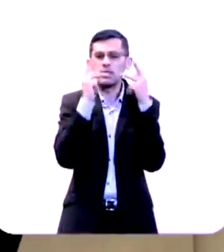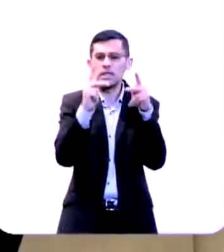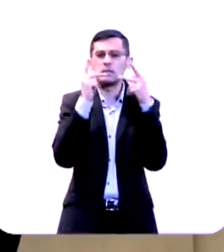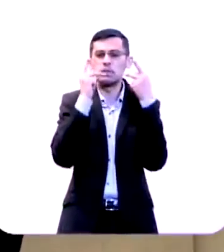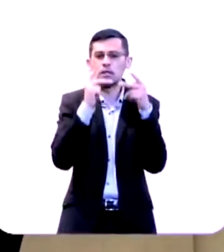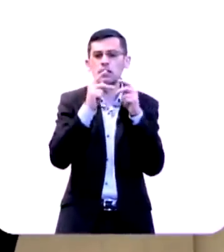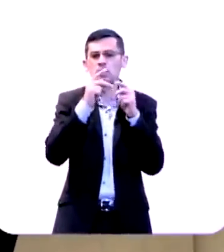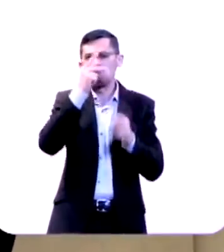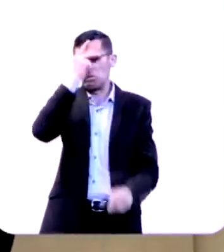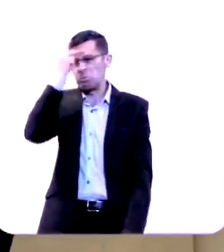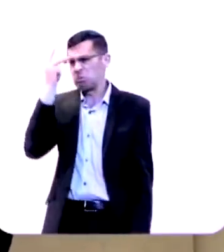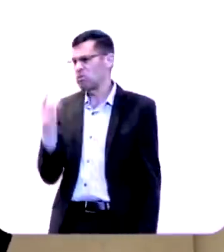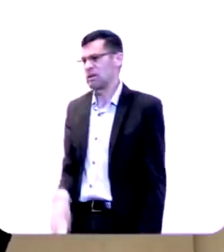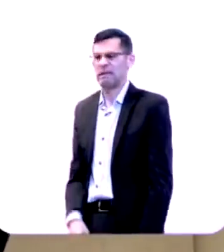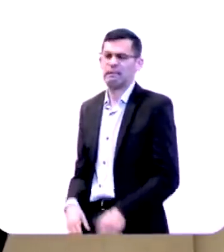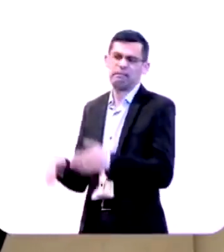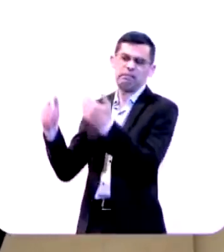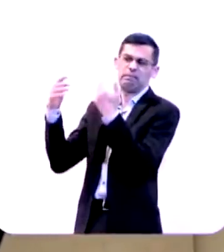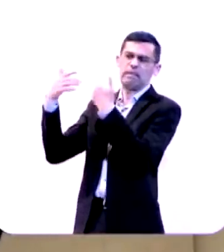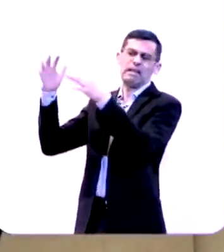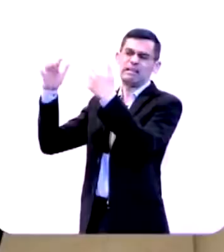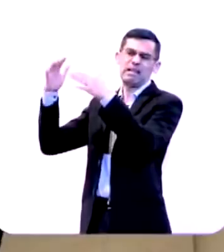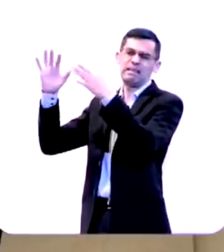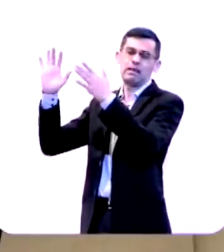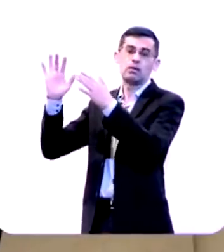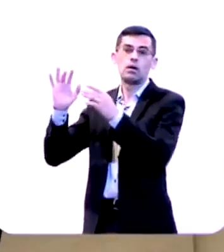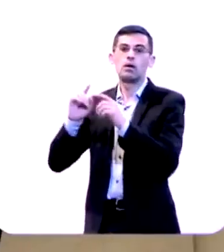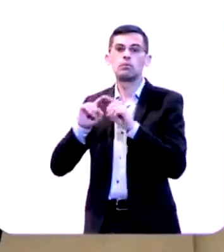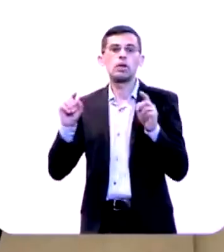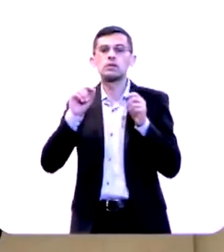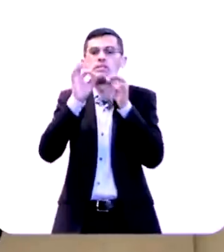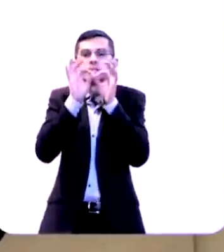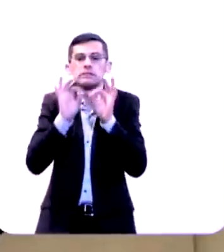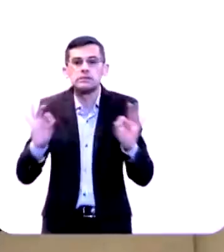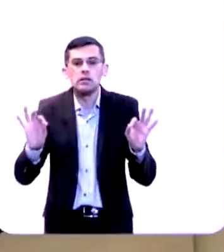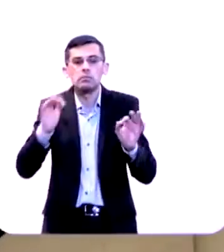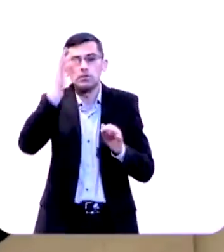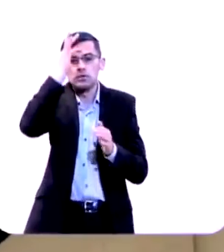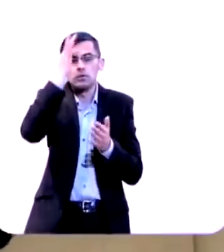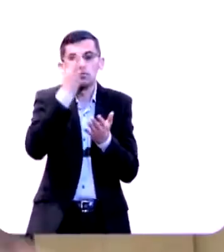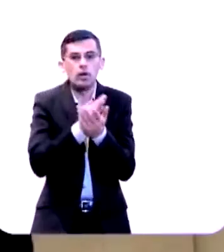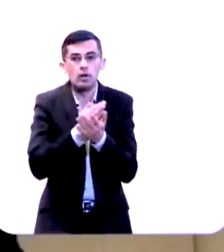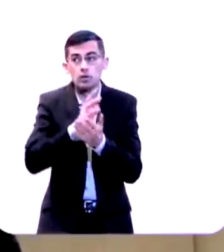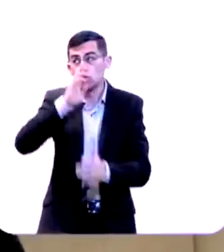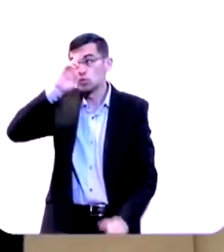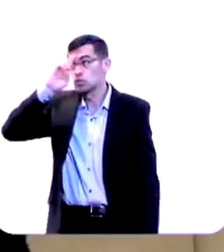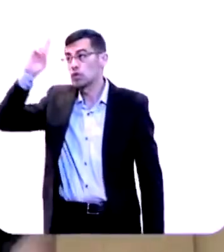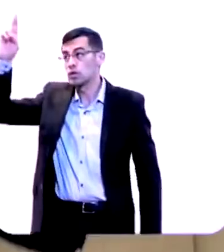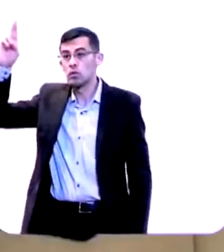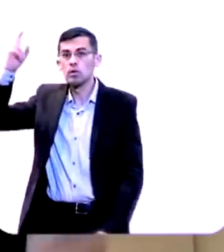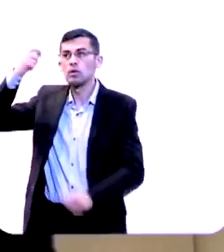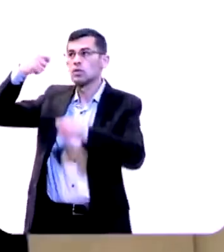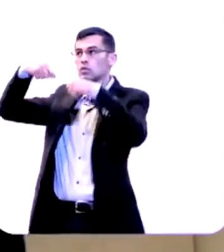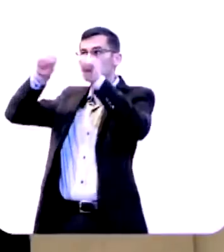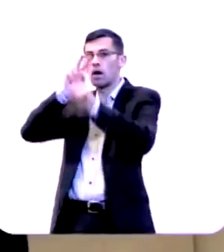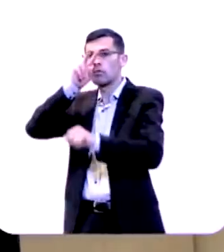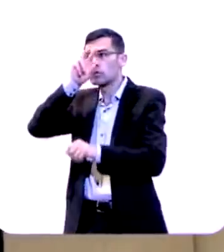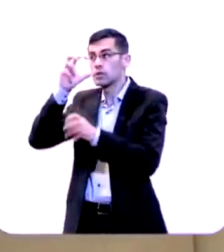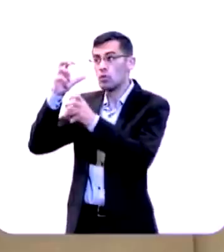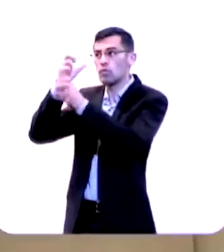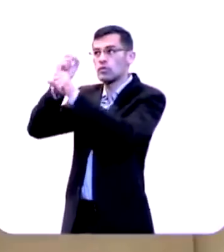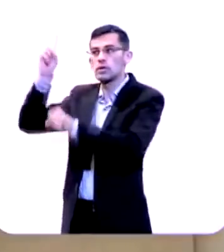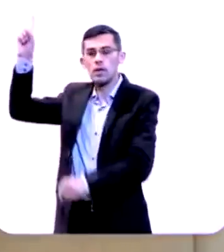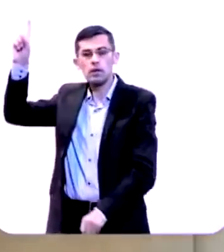queria ouvir a simplicidade da mensagem da fé olha o Senhor é a nossa força dependa dele